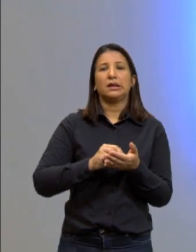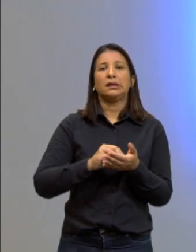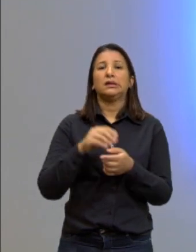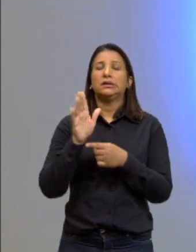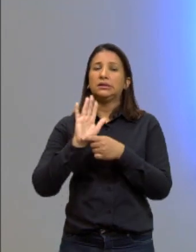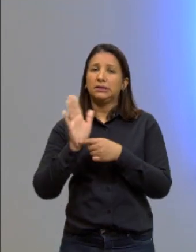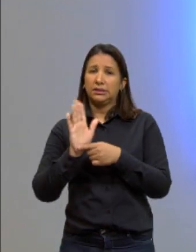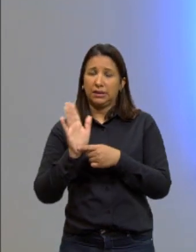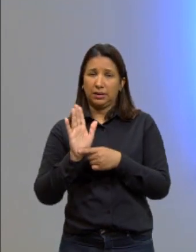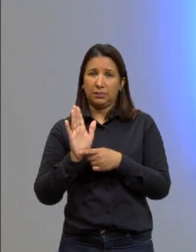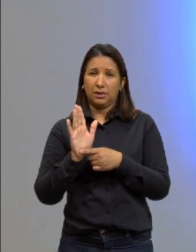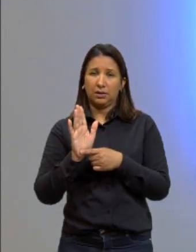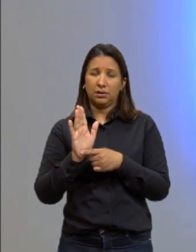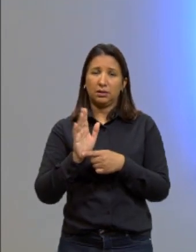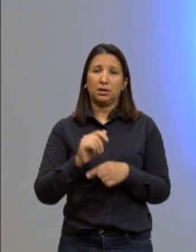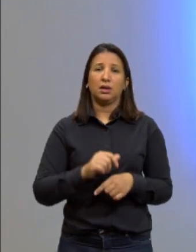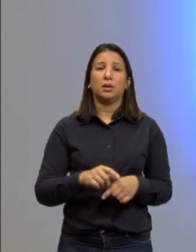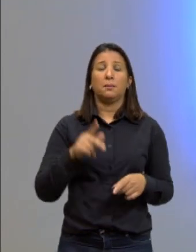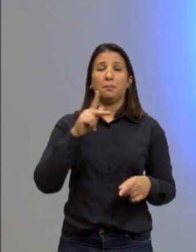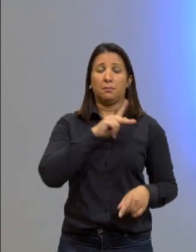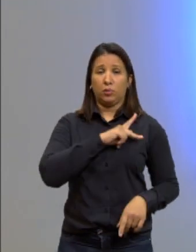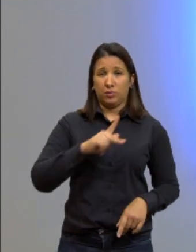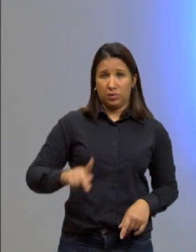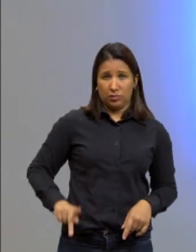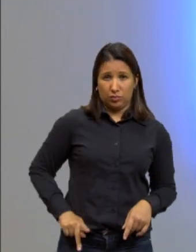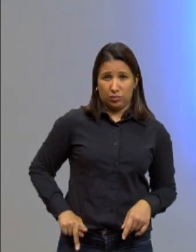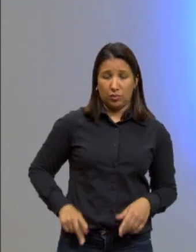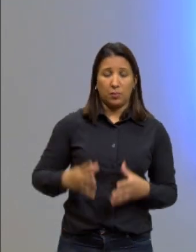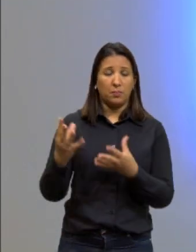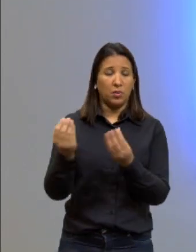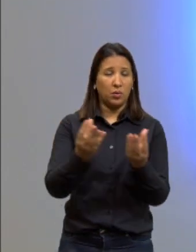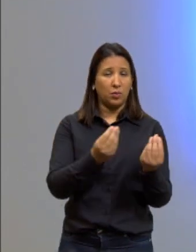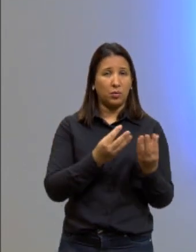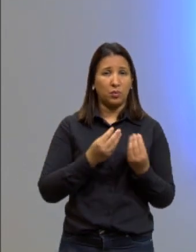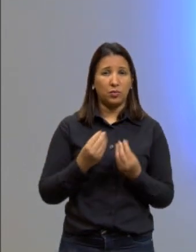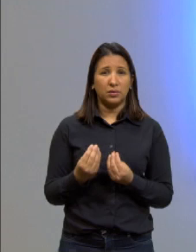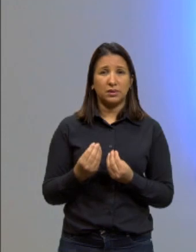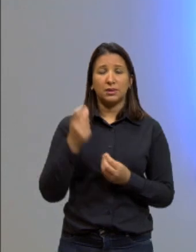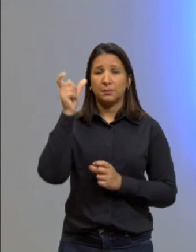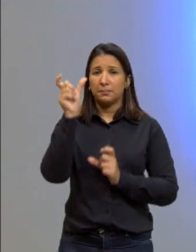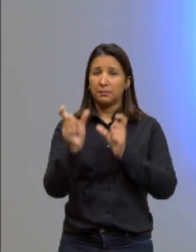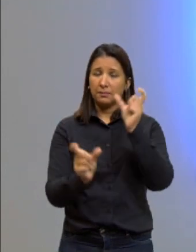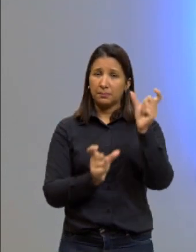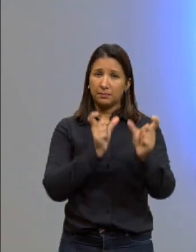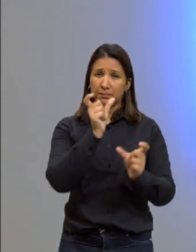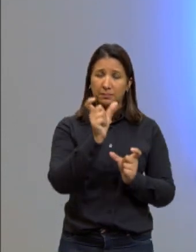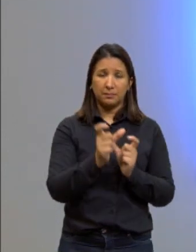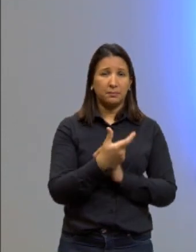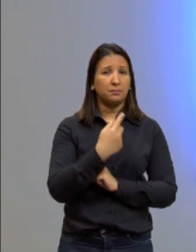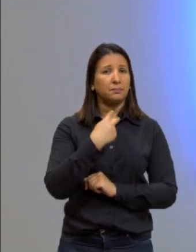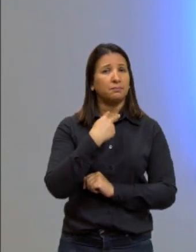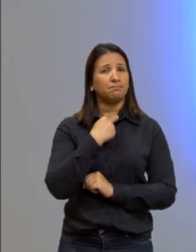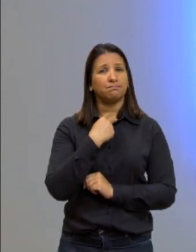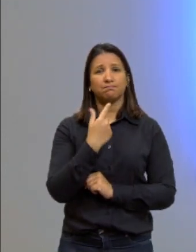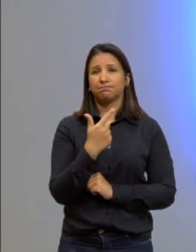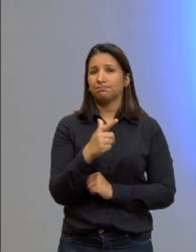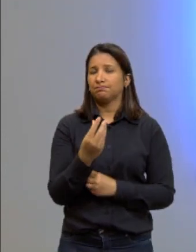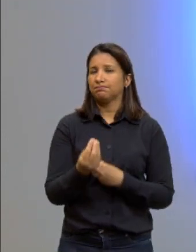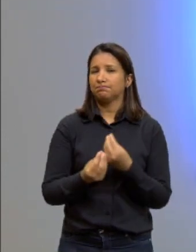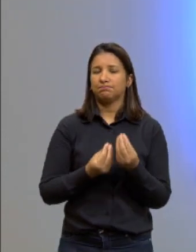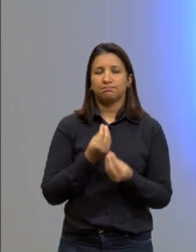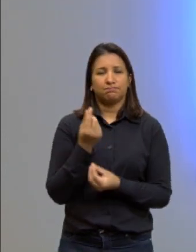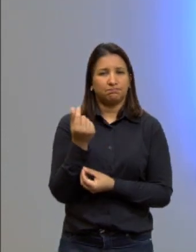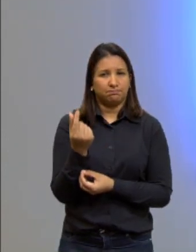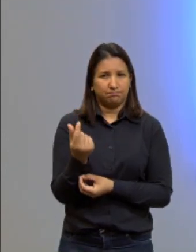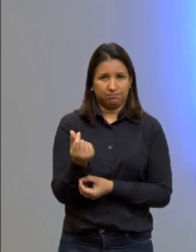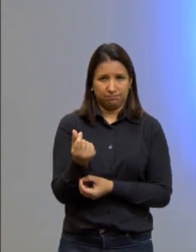cinemas públicos, muitos indivíduos não possuem condições